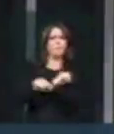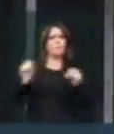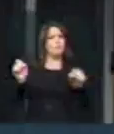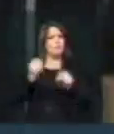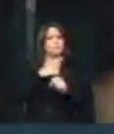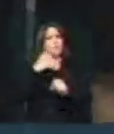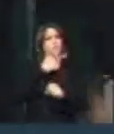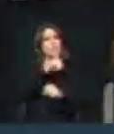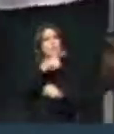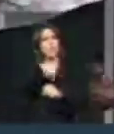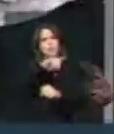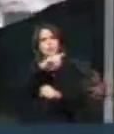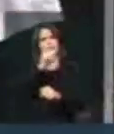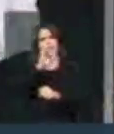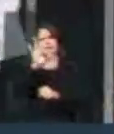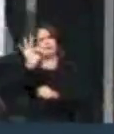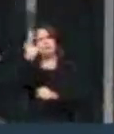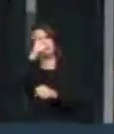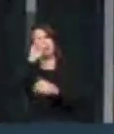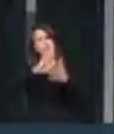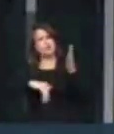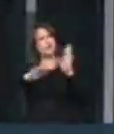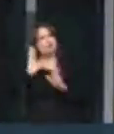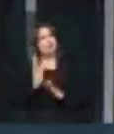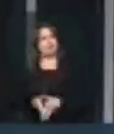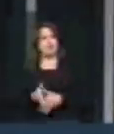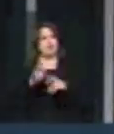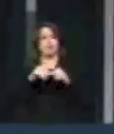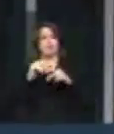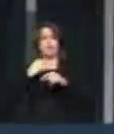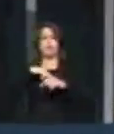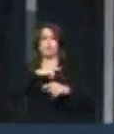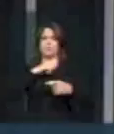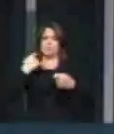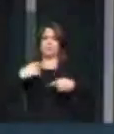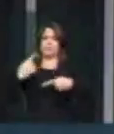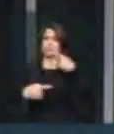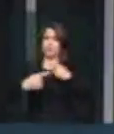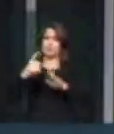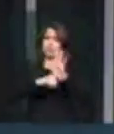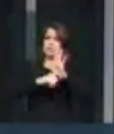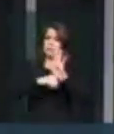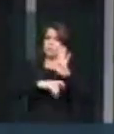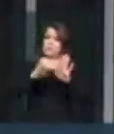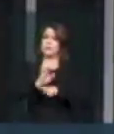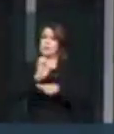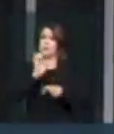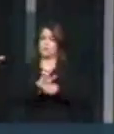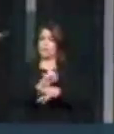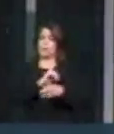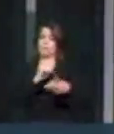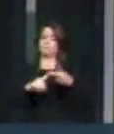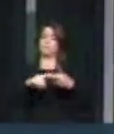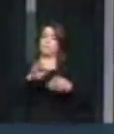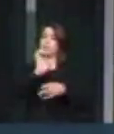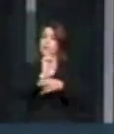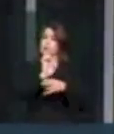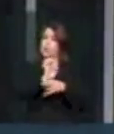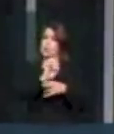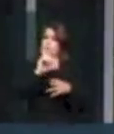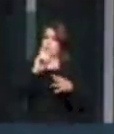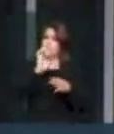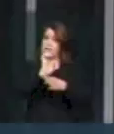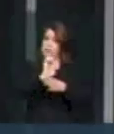condenados pelo Supremo Tribunal Federal. Temos que discutir os tributos estaduais, os tributos municipais